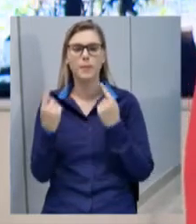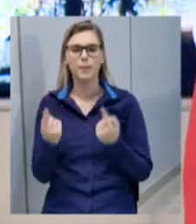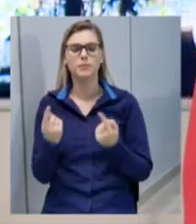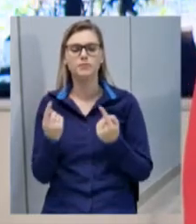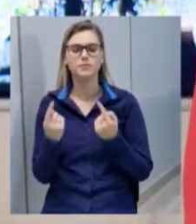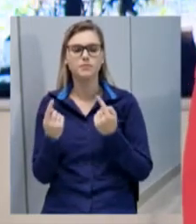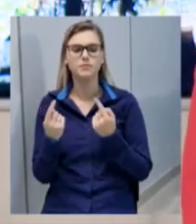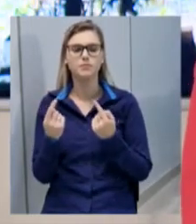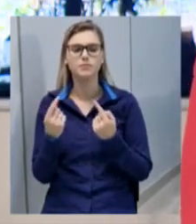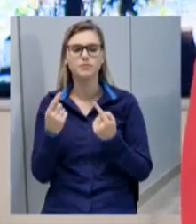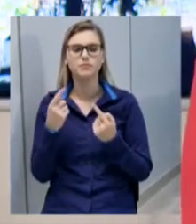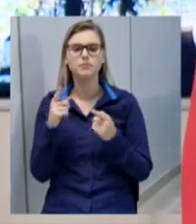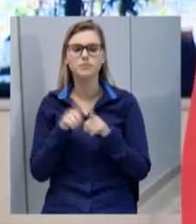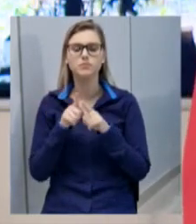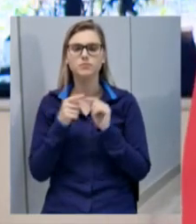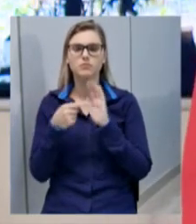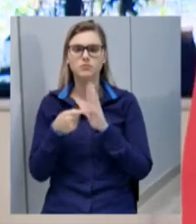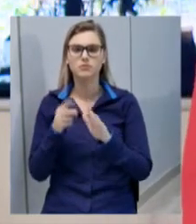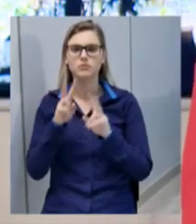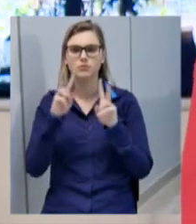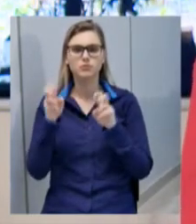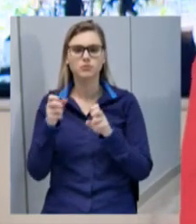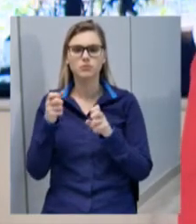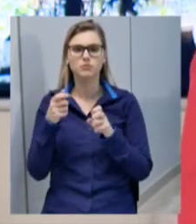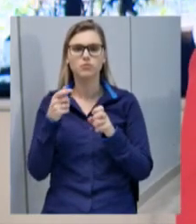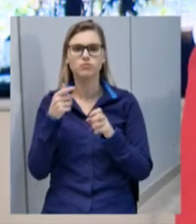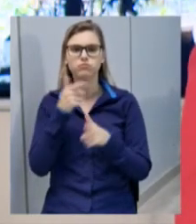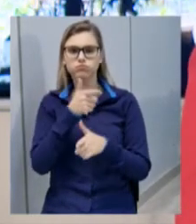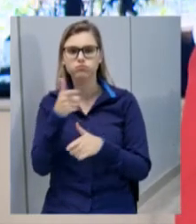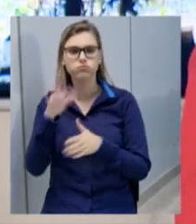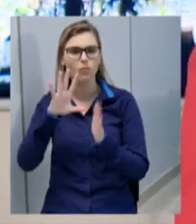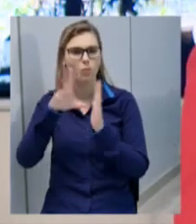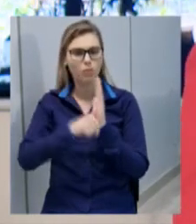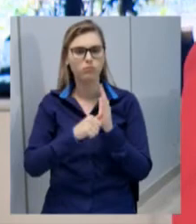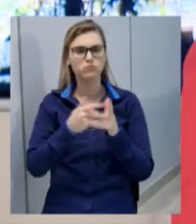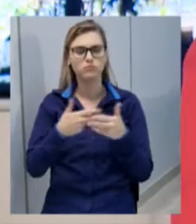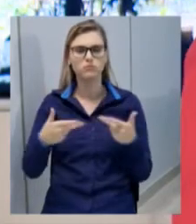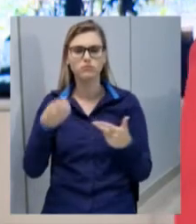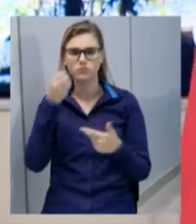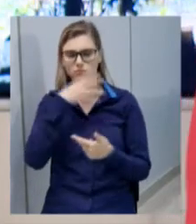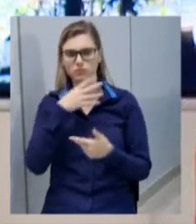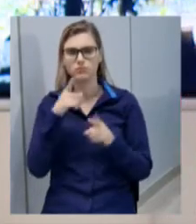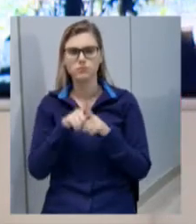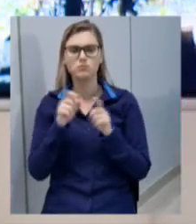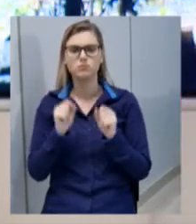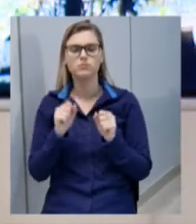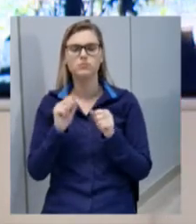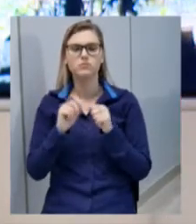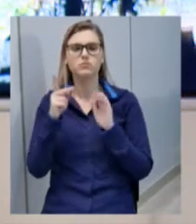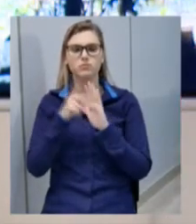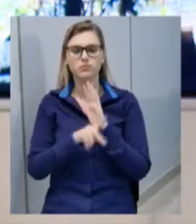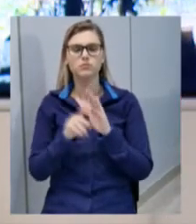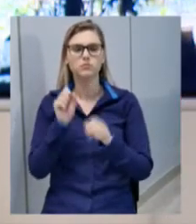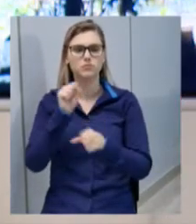de assalto. Tranquilamente, podemos estar trazendo o projeto como parada segura somente.